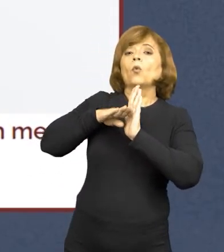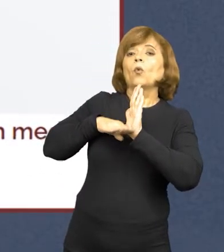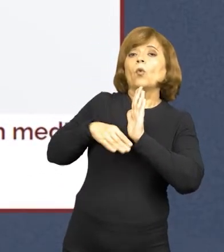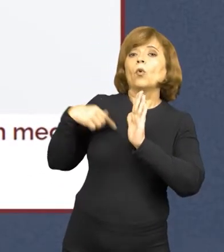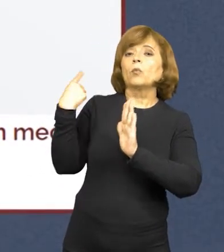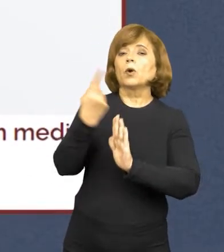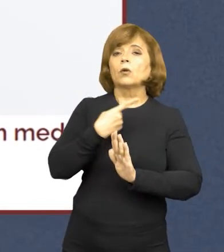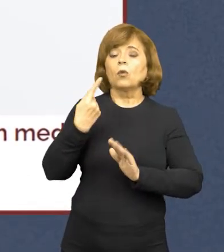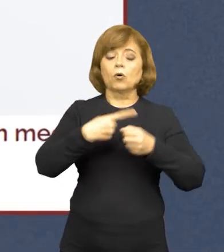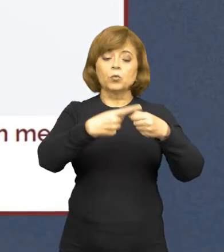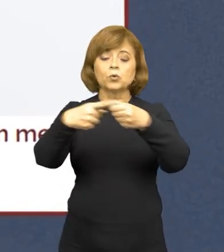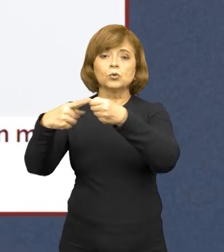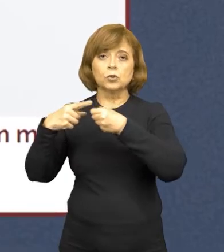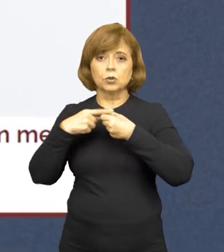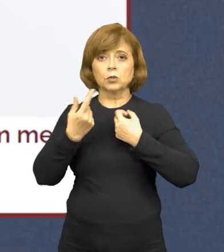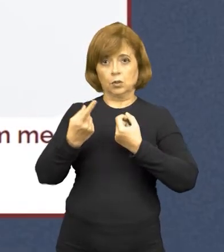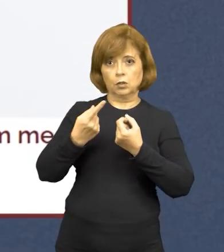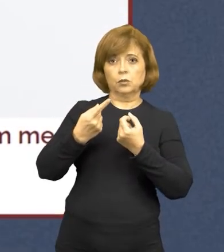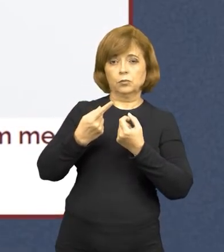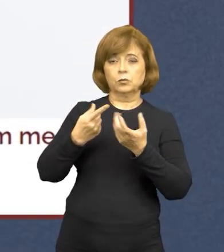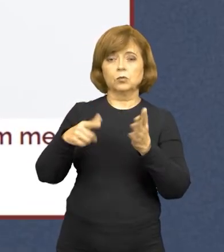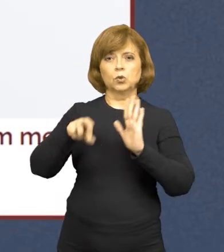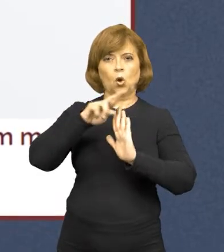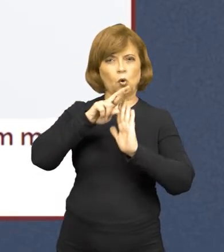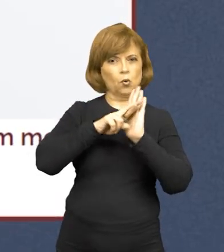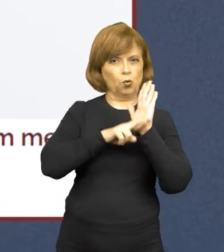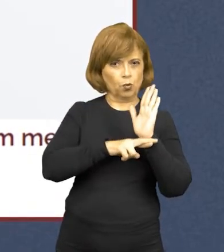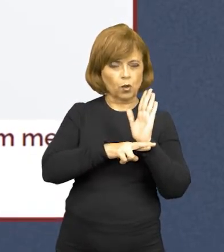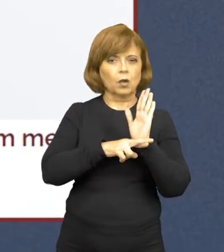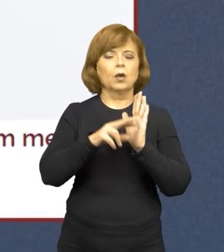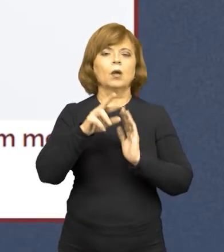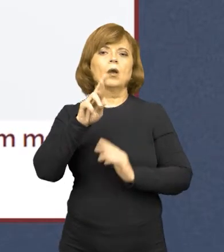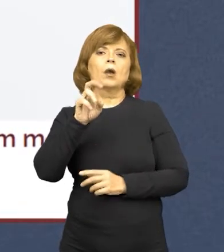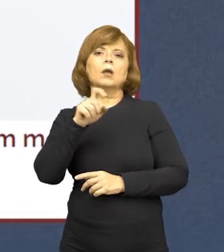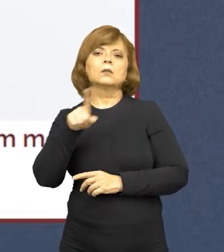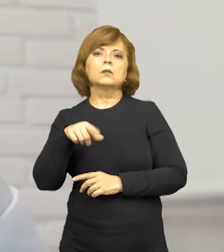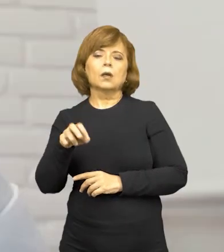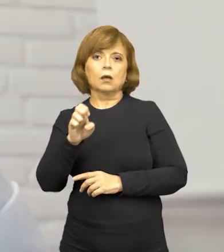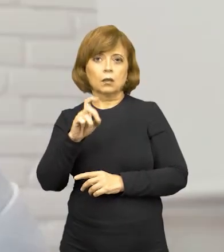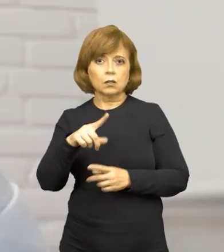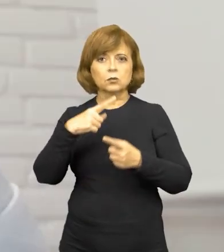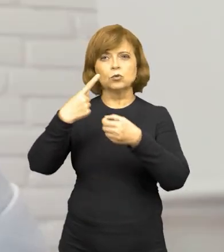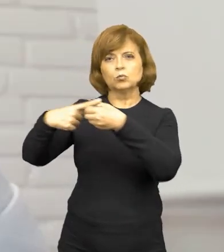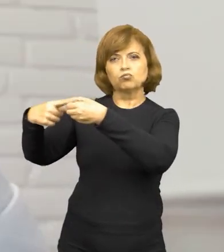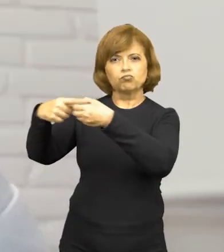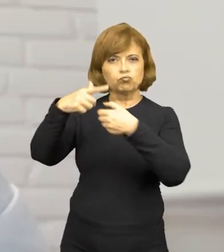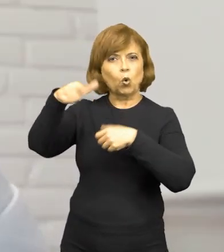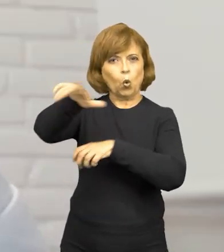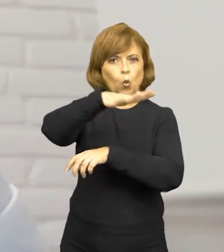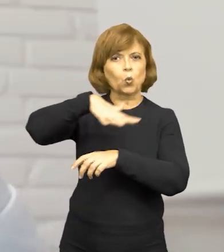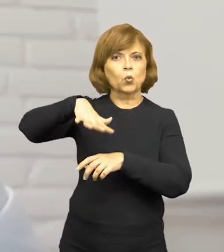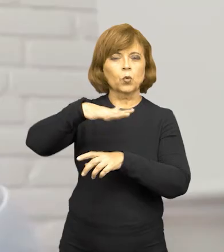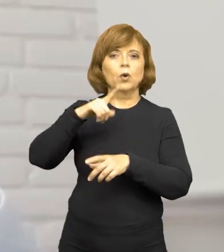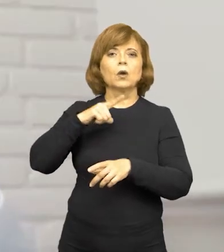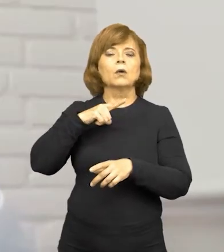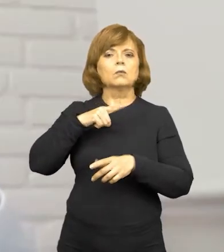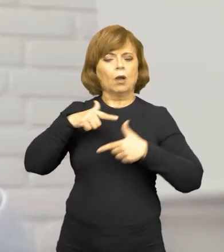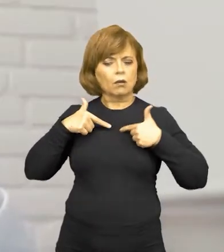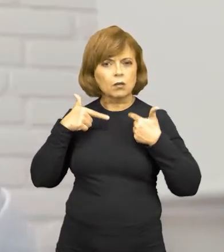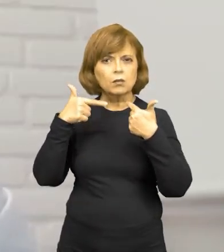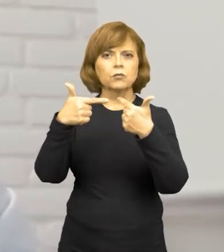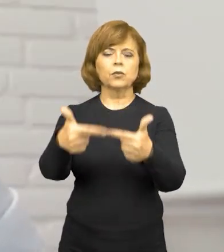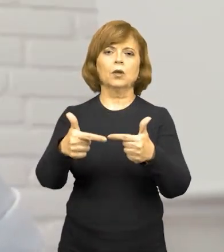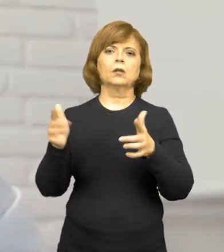implementadas pelos municípios da região, no caso Resende, Itatiaia, Porto Real e Coatiz, para o enfrentamento adequado dessa situação